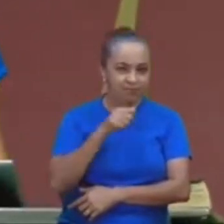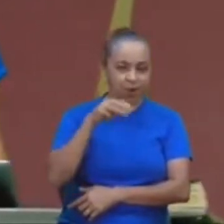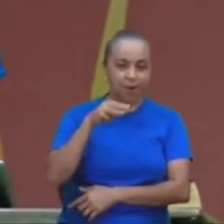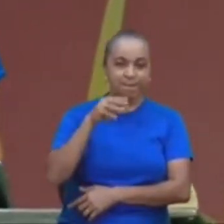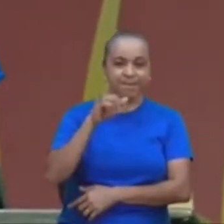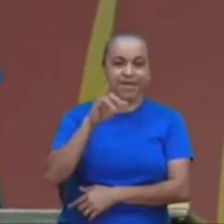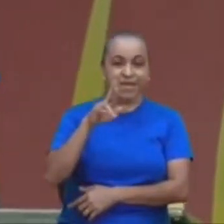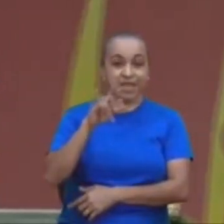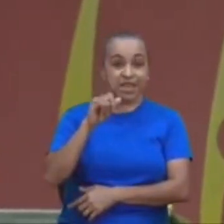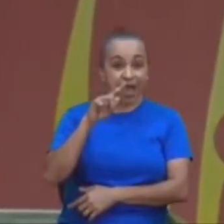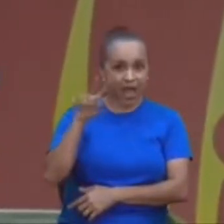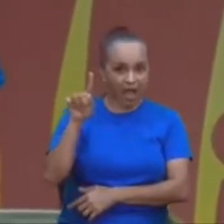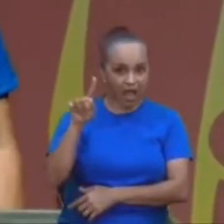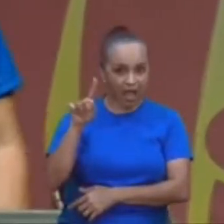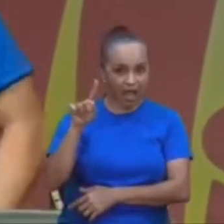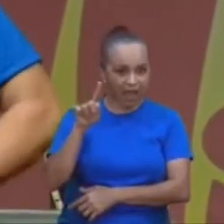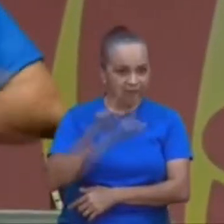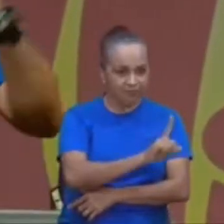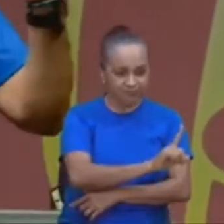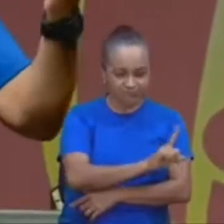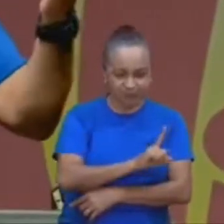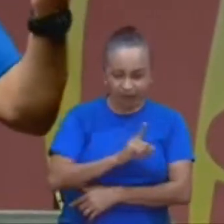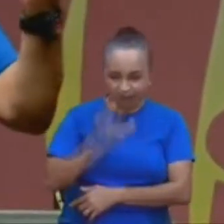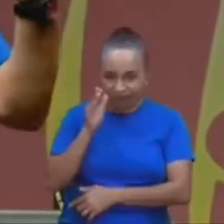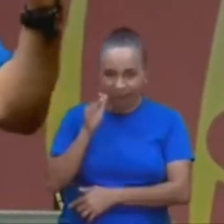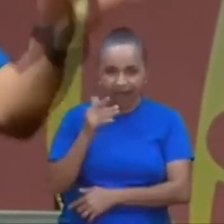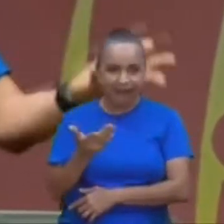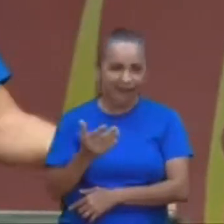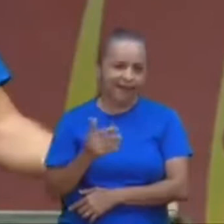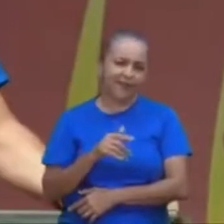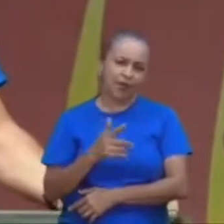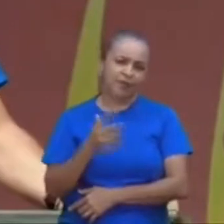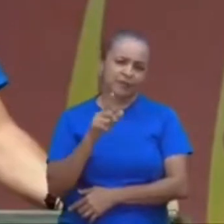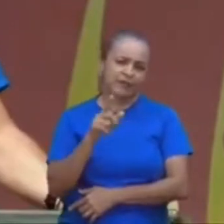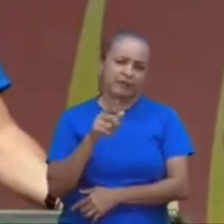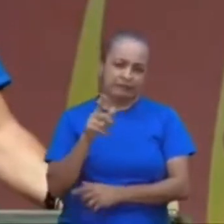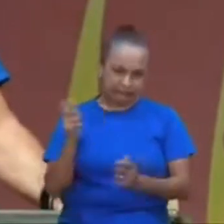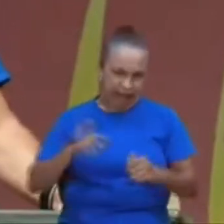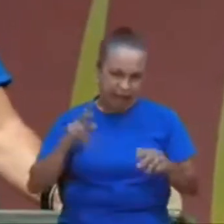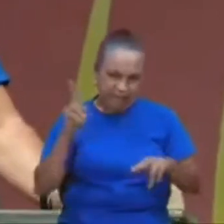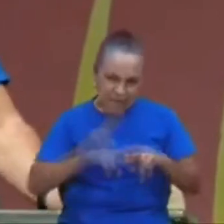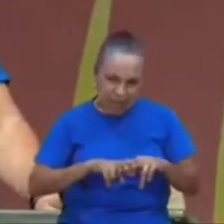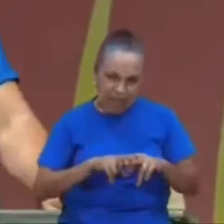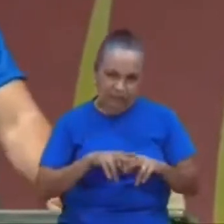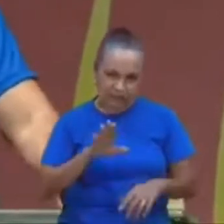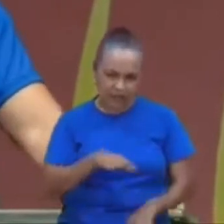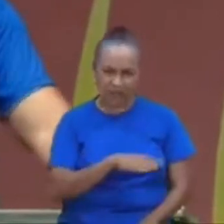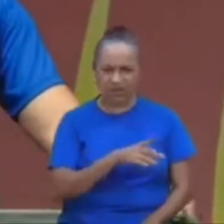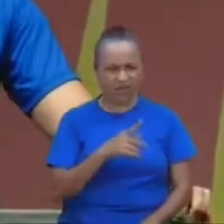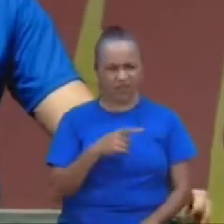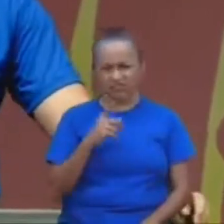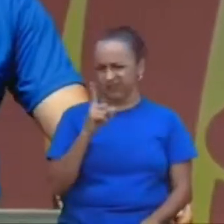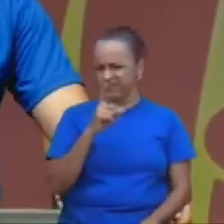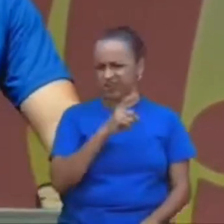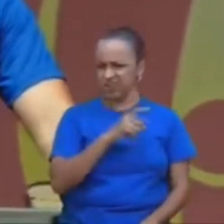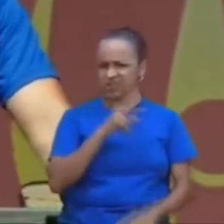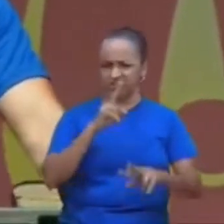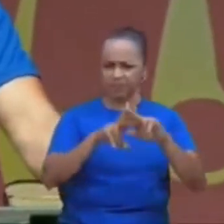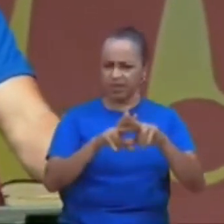9 e 11 anos, é bandido, né, segundo, que toda lei do mundo, criança não é presa, alguns raros, por algumas coisas,